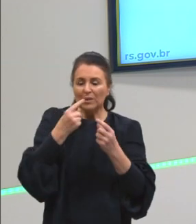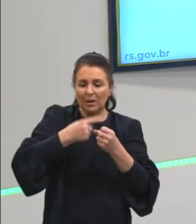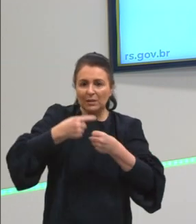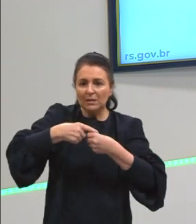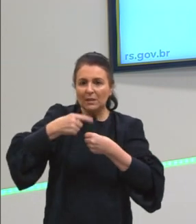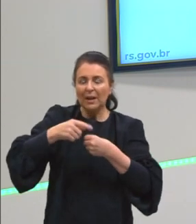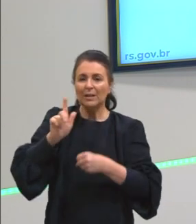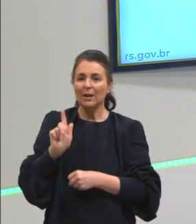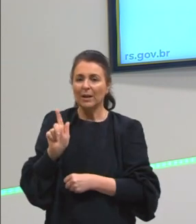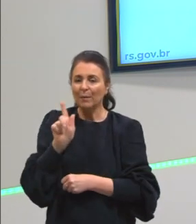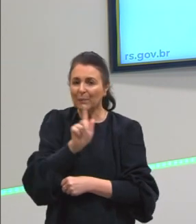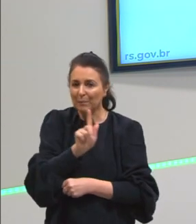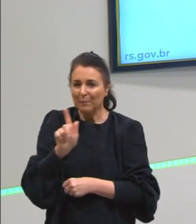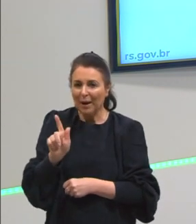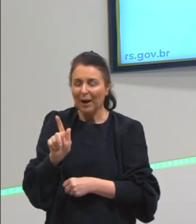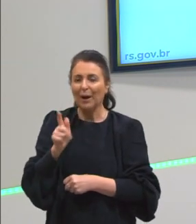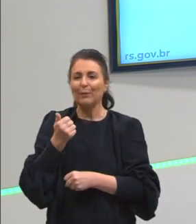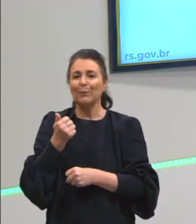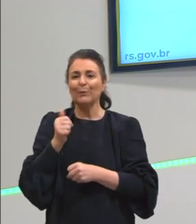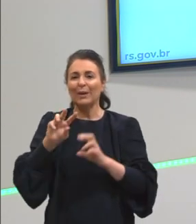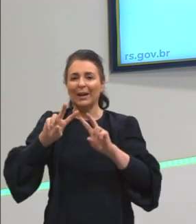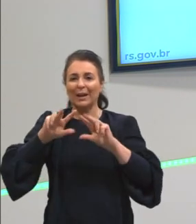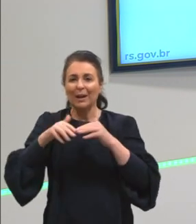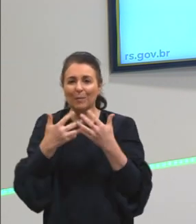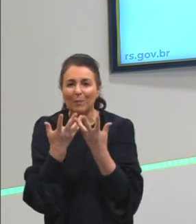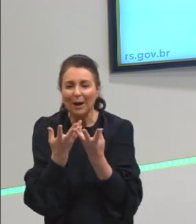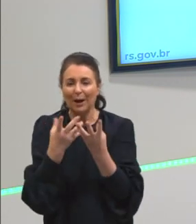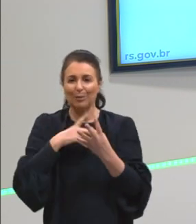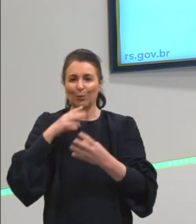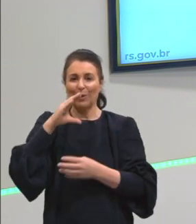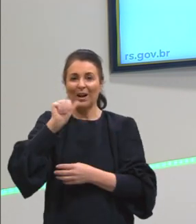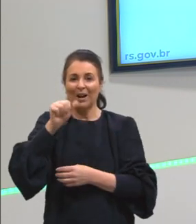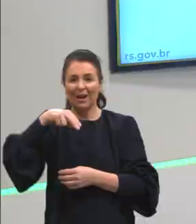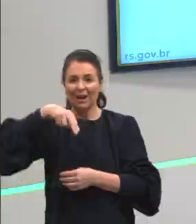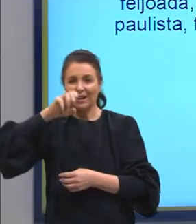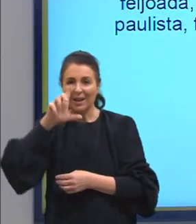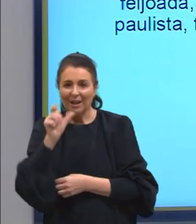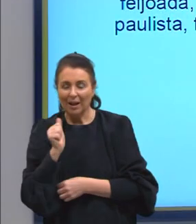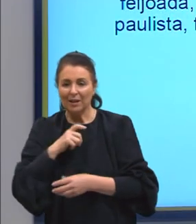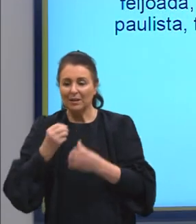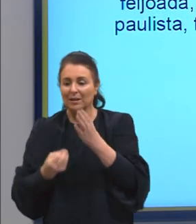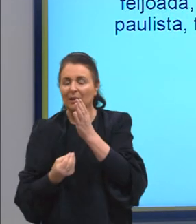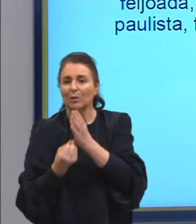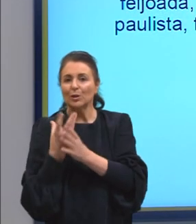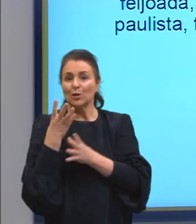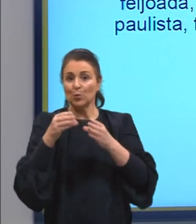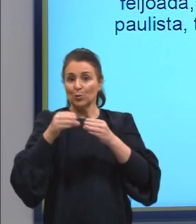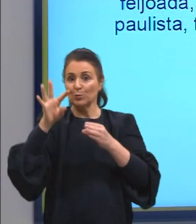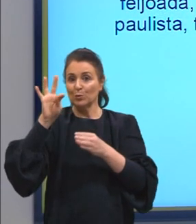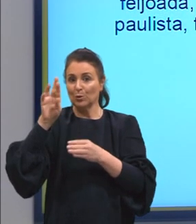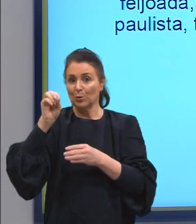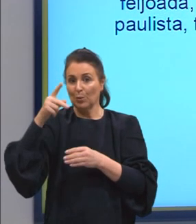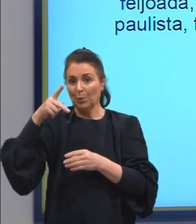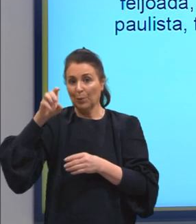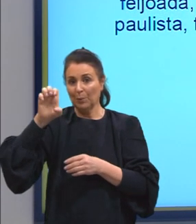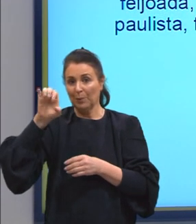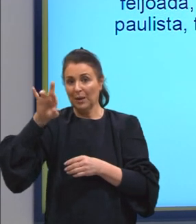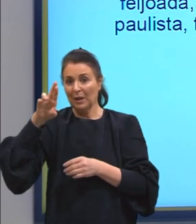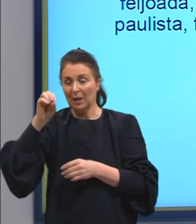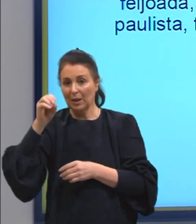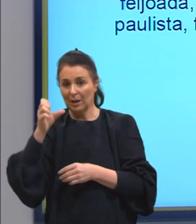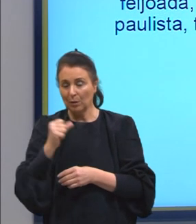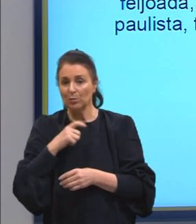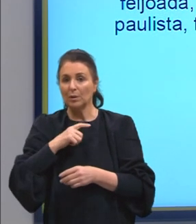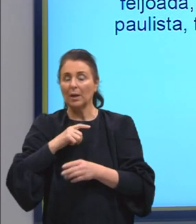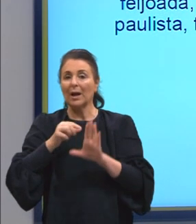como Gramado, Canela e várias outras cidades, que têm origem a partir dos tropeiros, né? Também tem carne